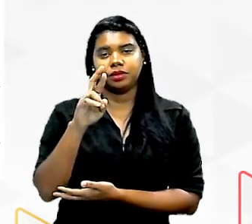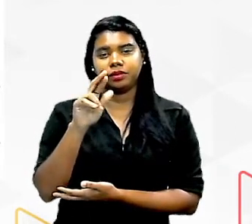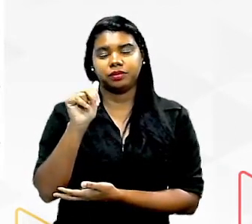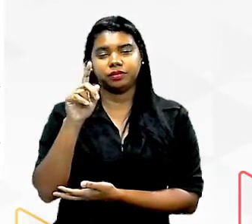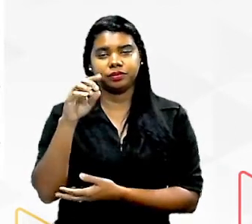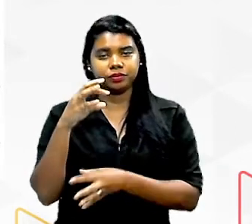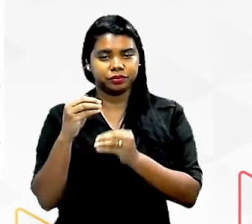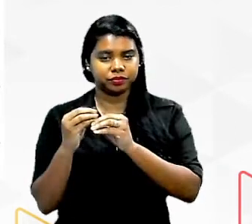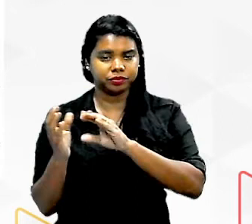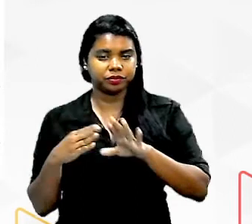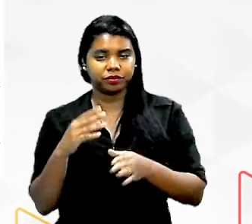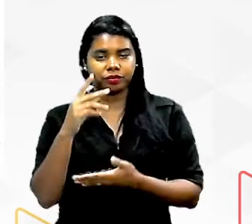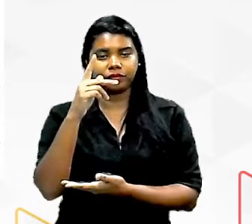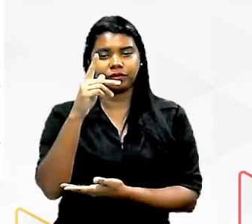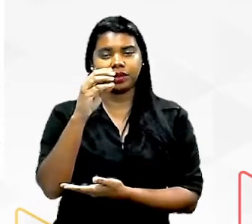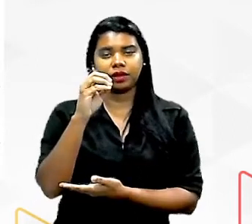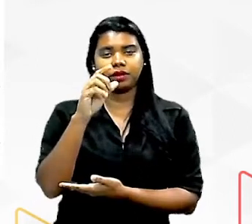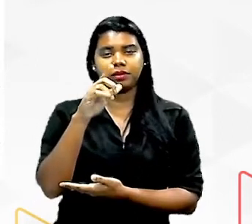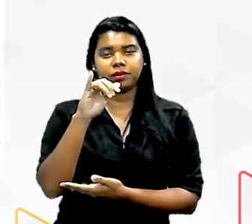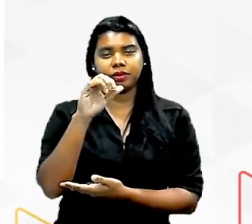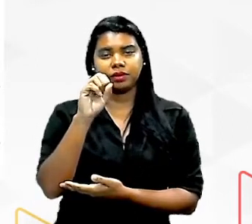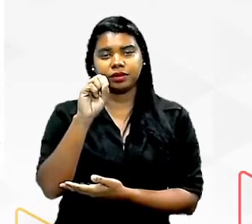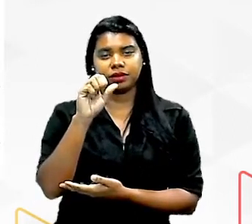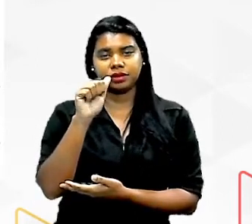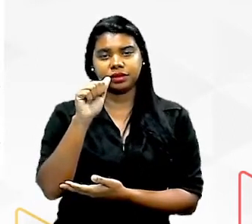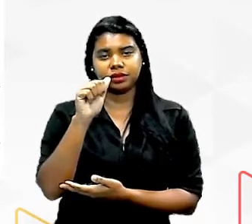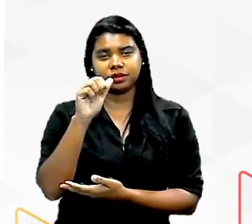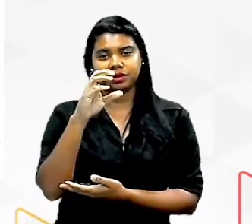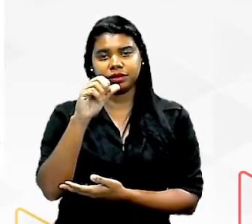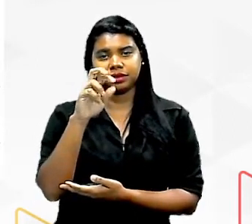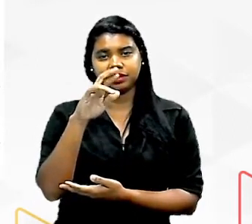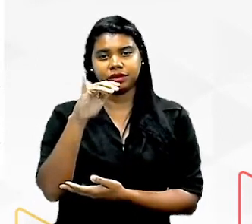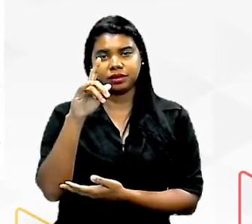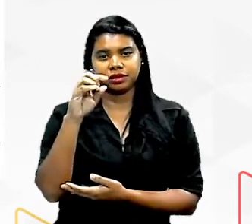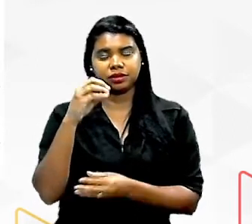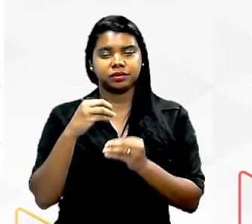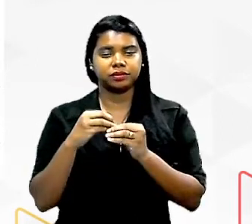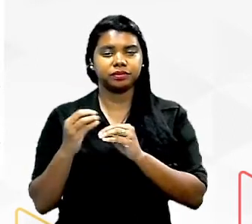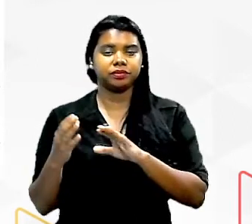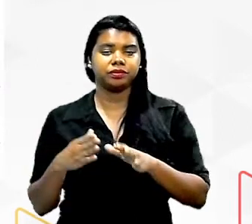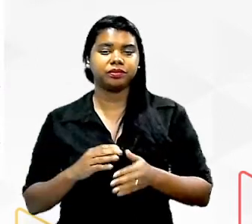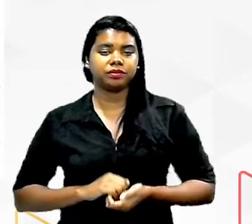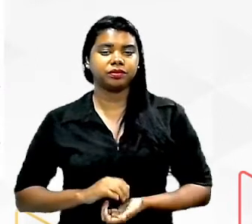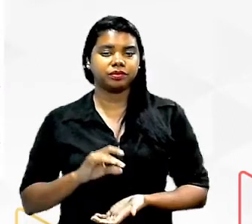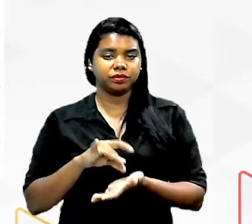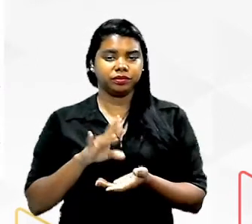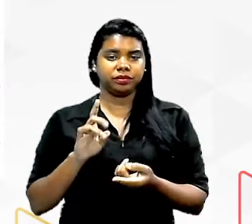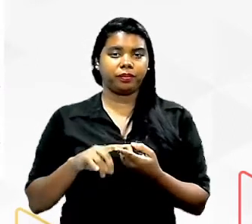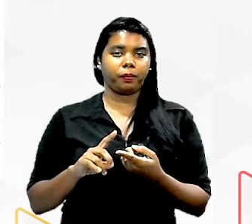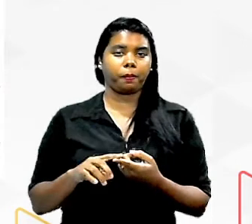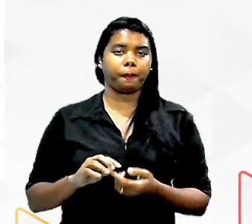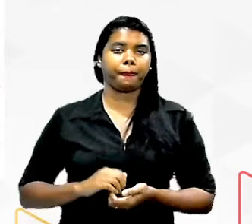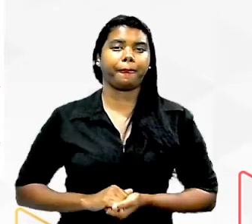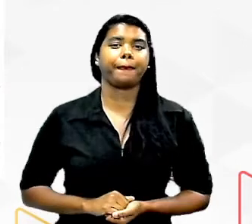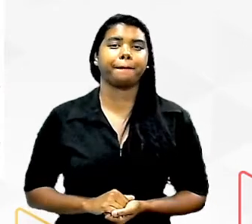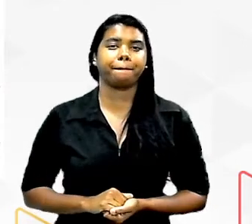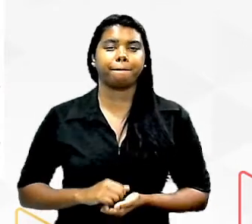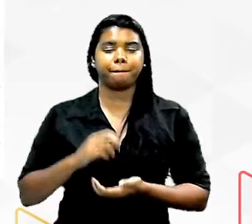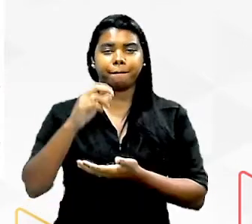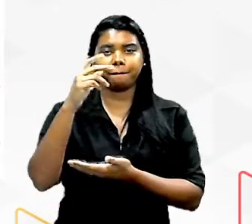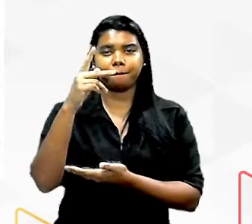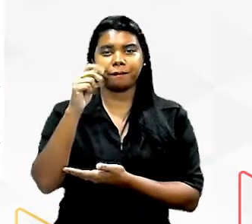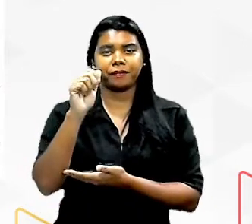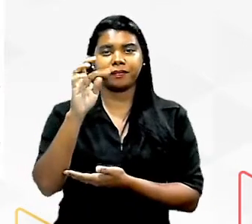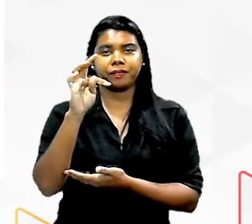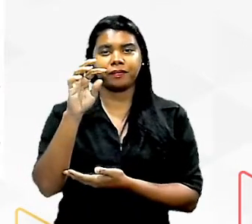acarídeo a quitina por exemplo onde forma os esqueletos dos artrópodos os cascos as patas dos car